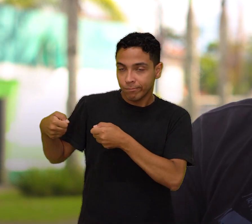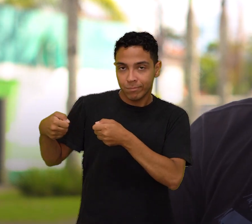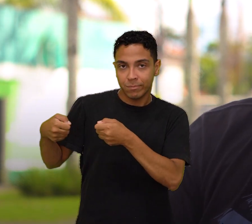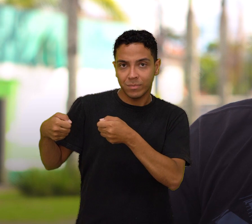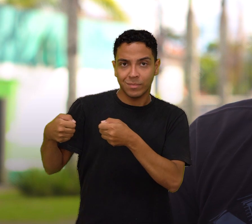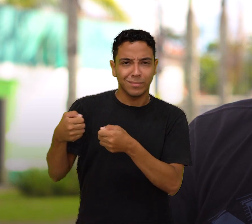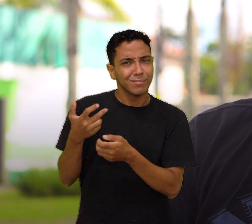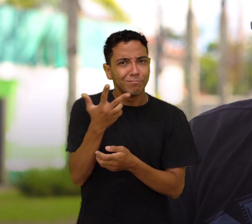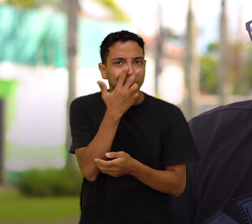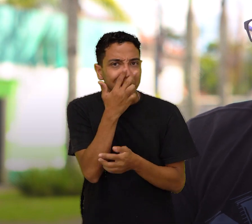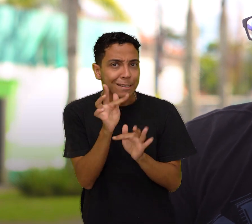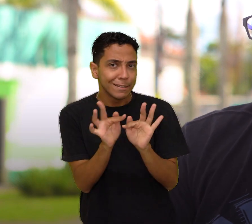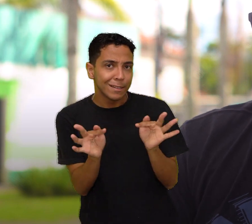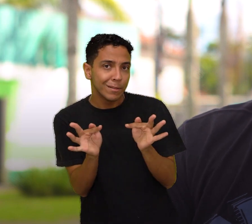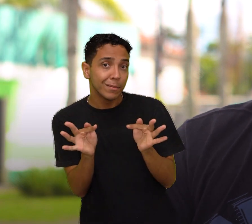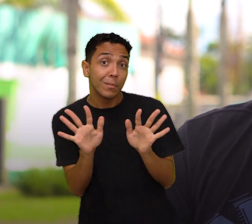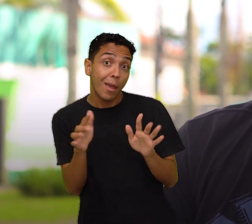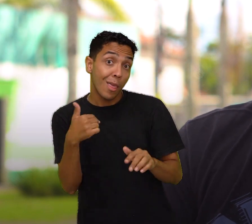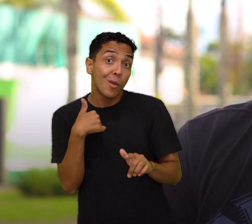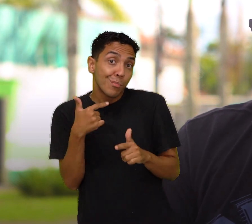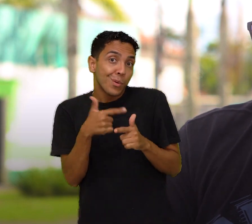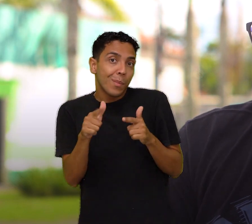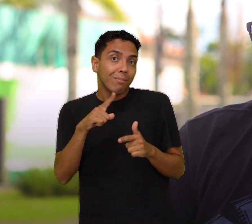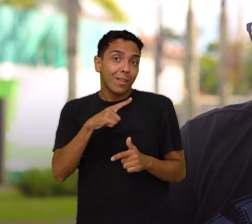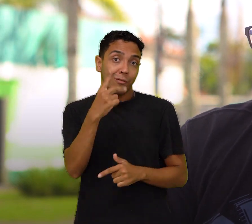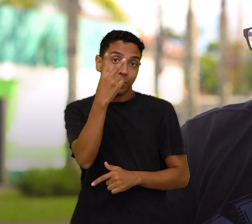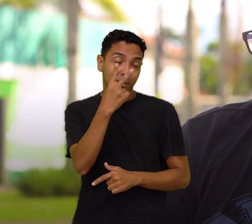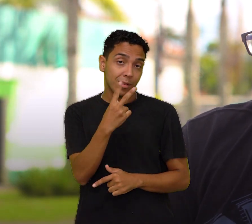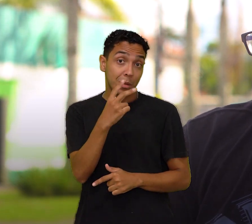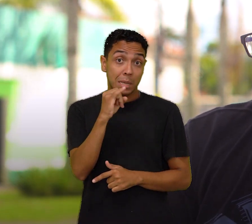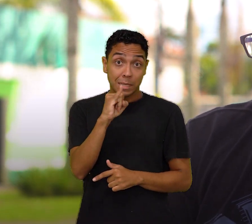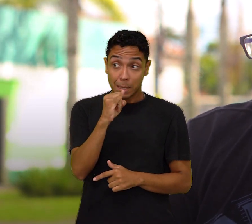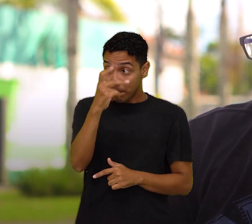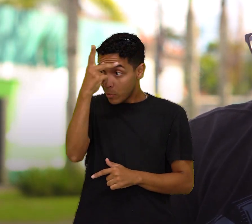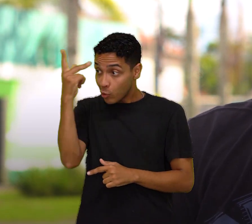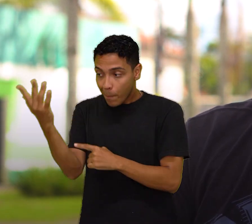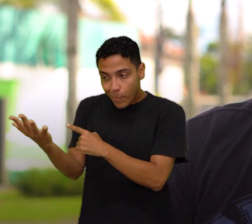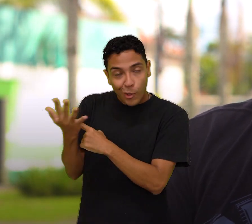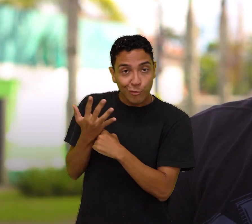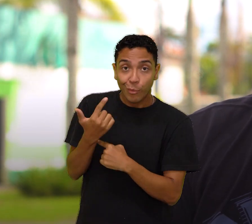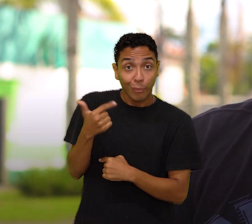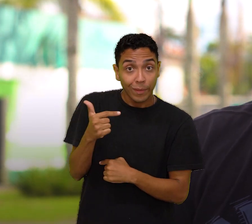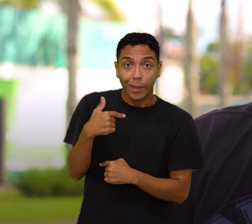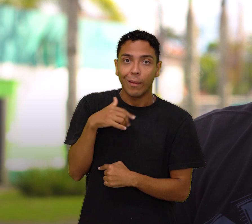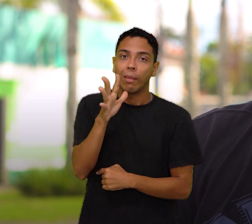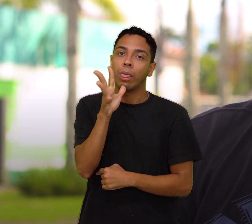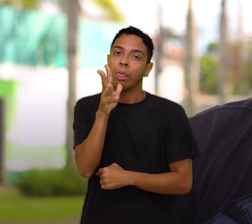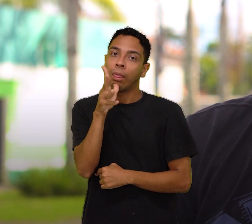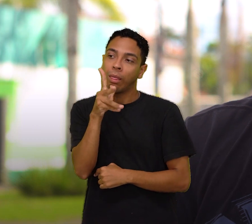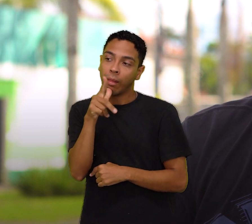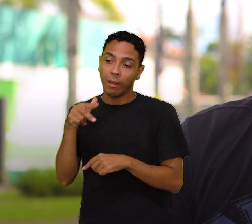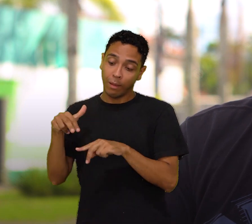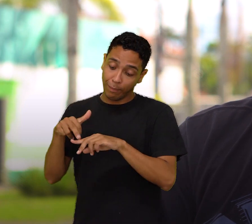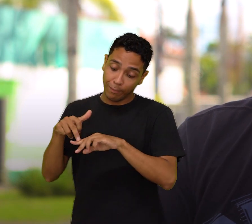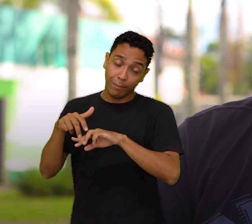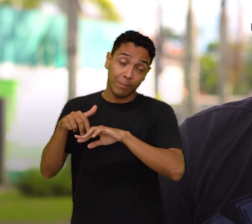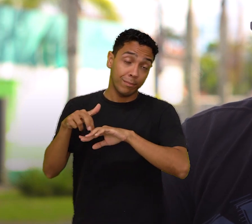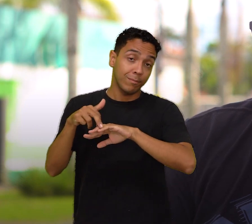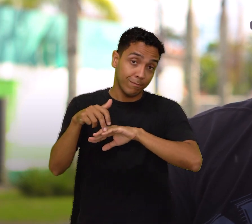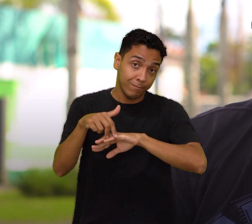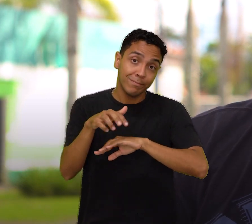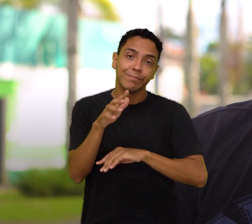agora, quando eu fui subir para te dar essa entrevista, eu preciso que alguém me dê a mão. É uma coisa tão simples, né?